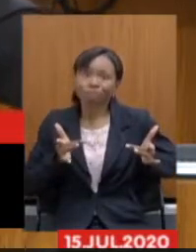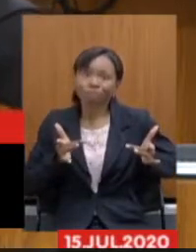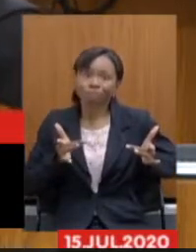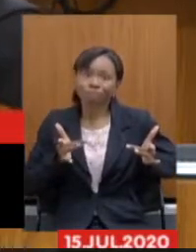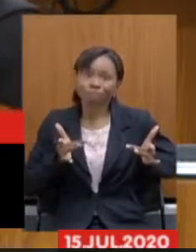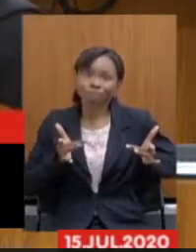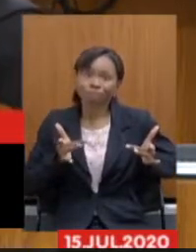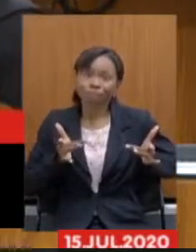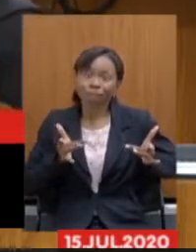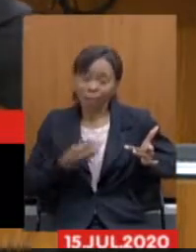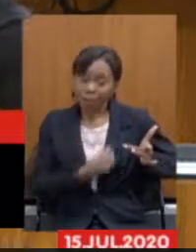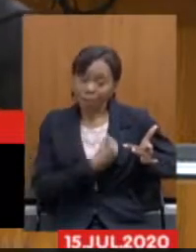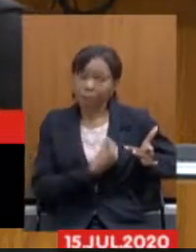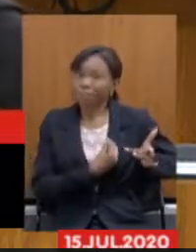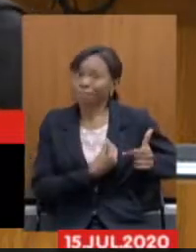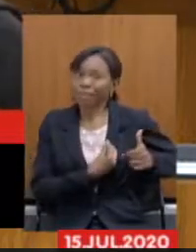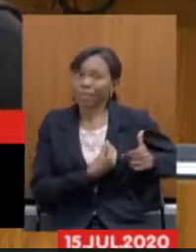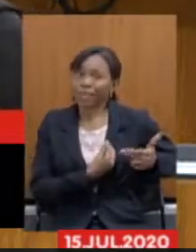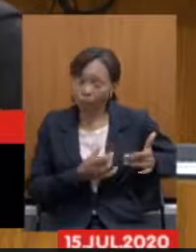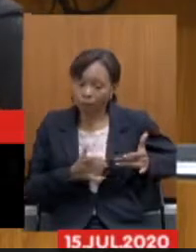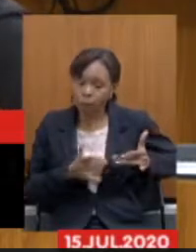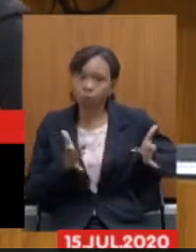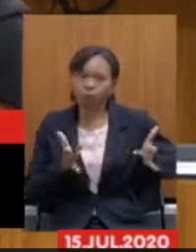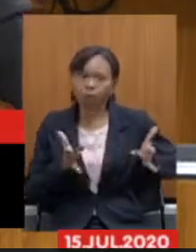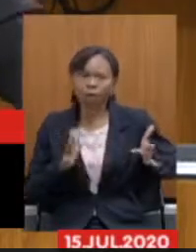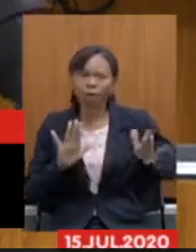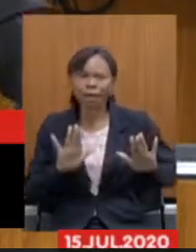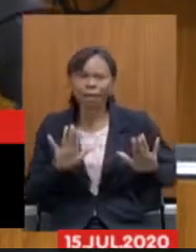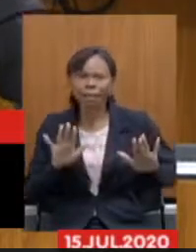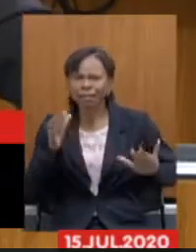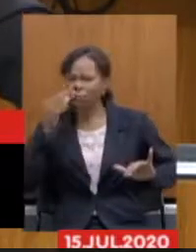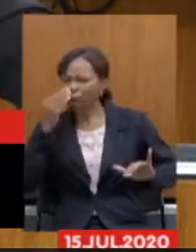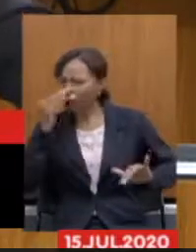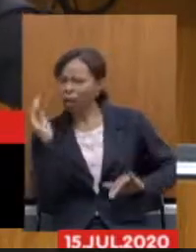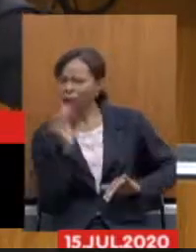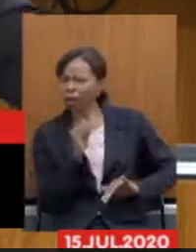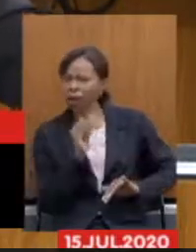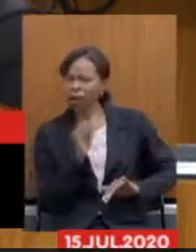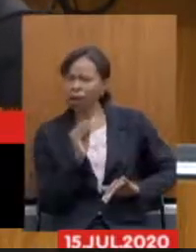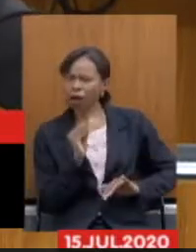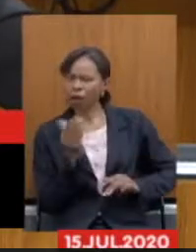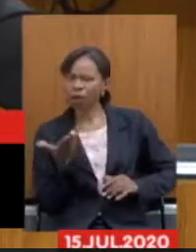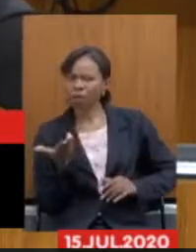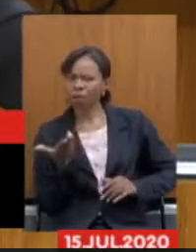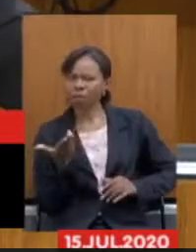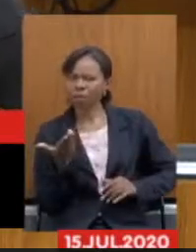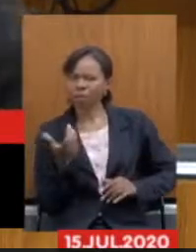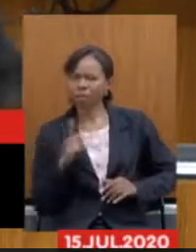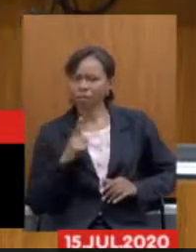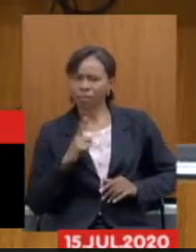possa doar, está recebendo em troca o desprezo, está recebendo em troca a indiferença.